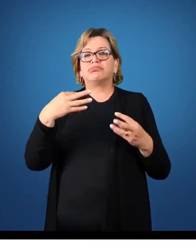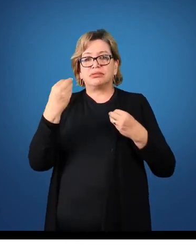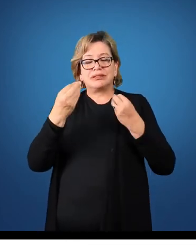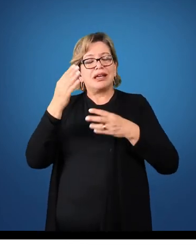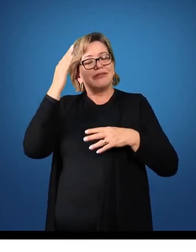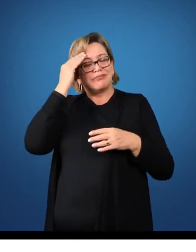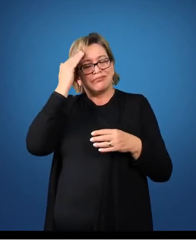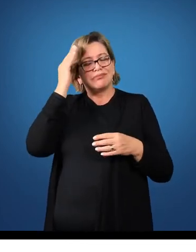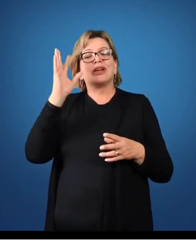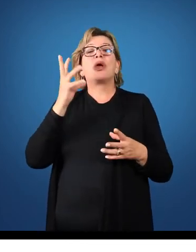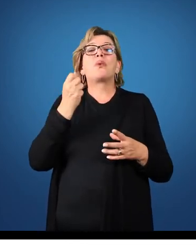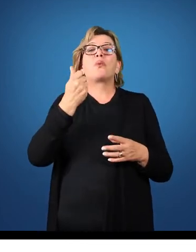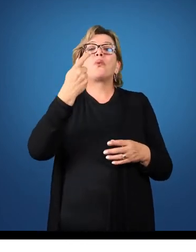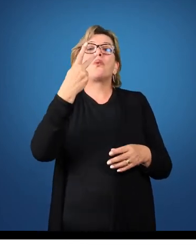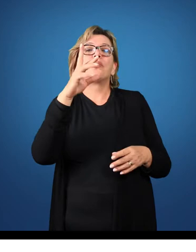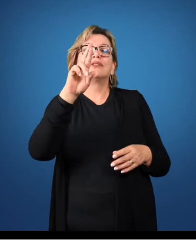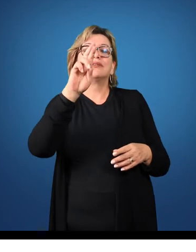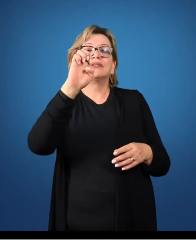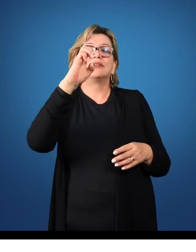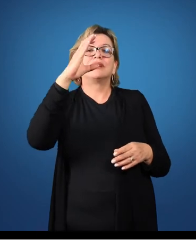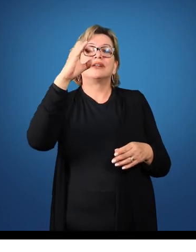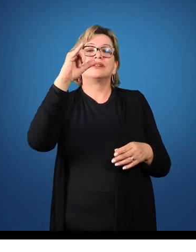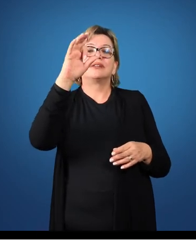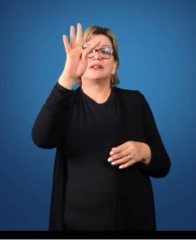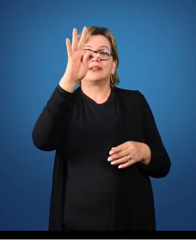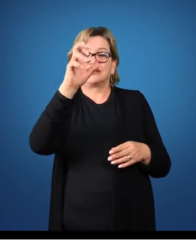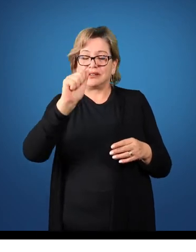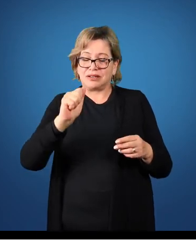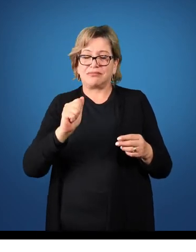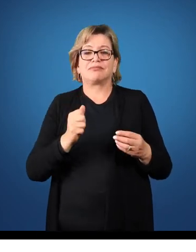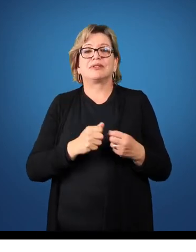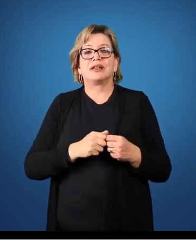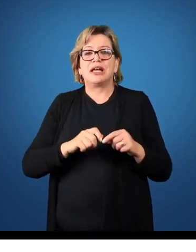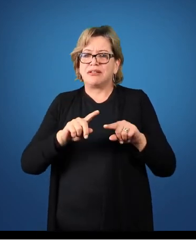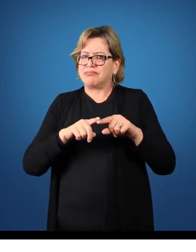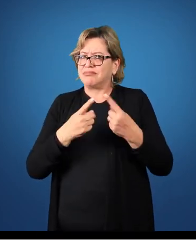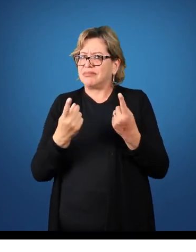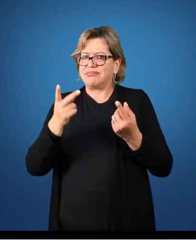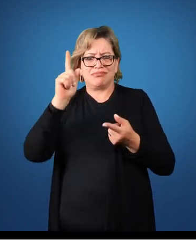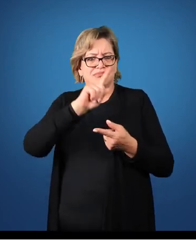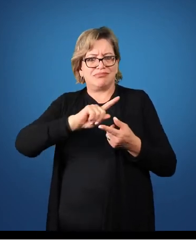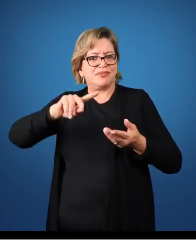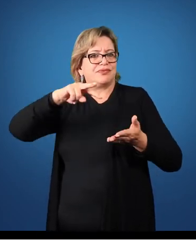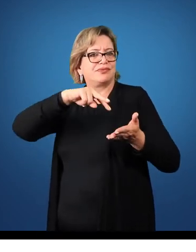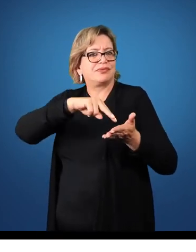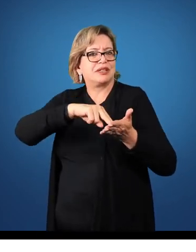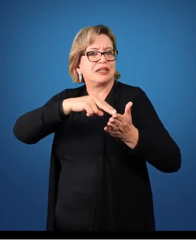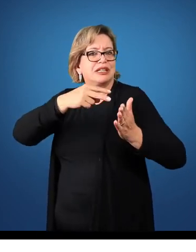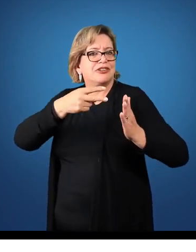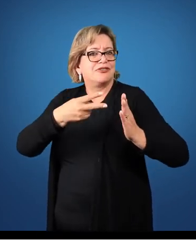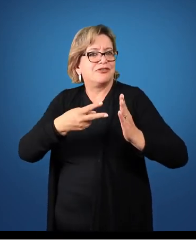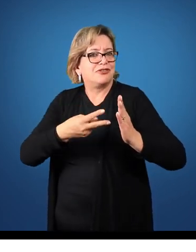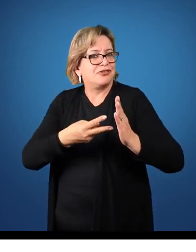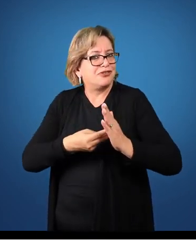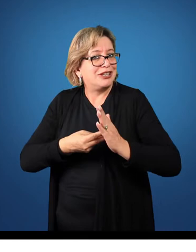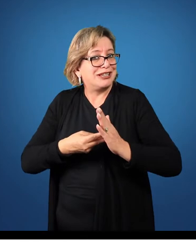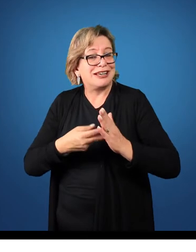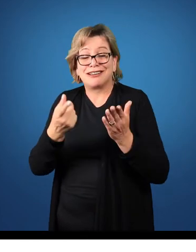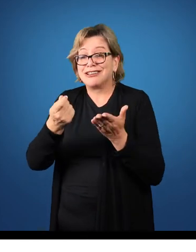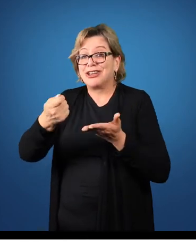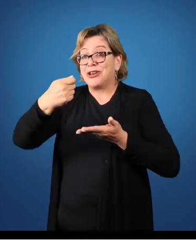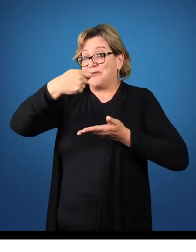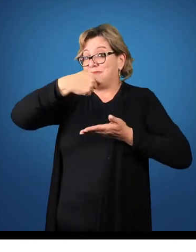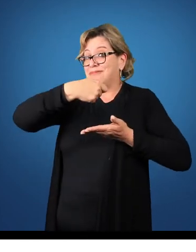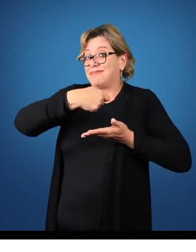e tenho ela como efetivamente realizada. Mas isso não significa que eu tenha recebido o numerário